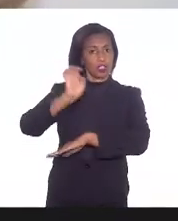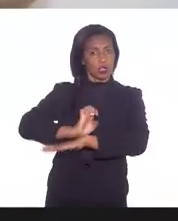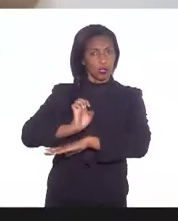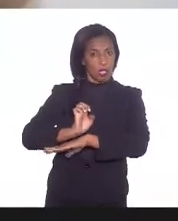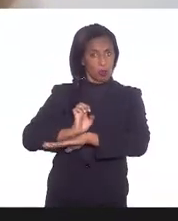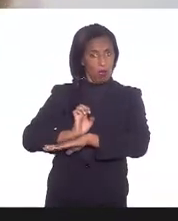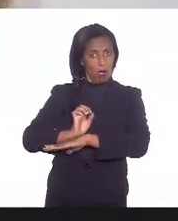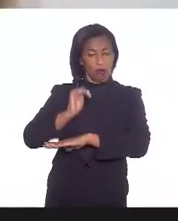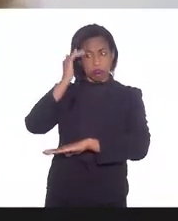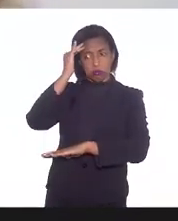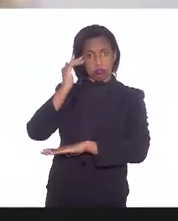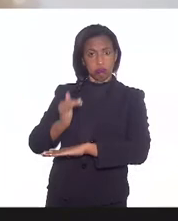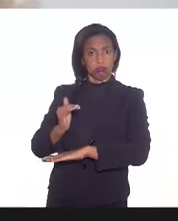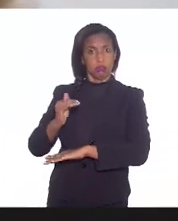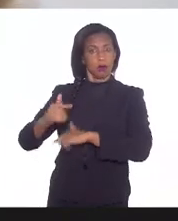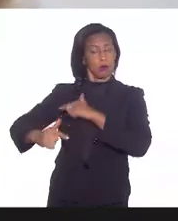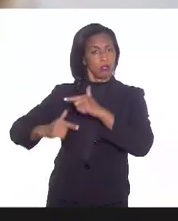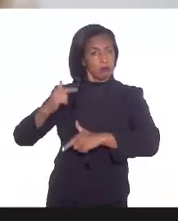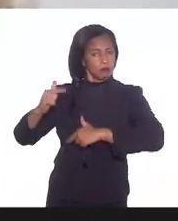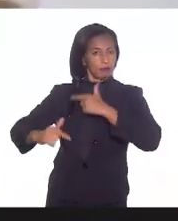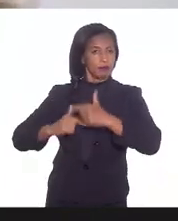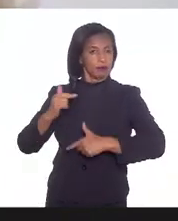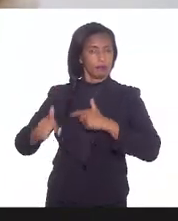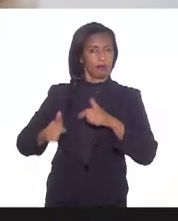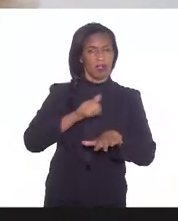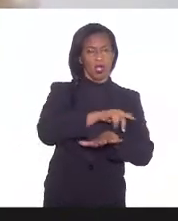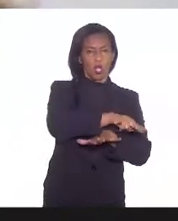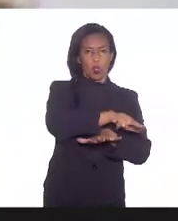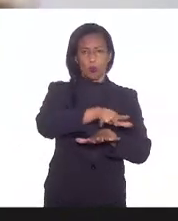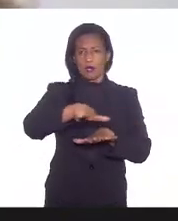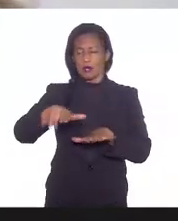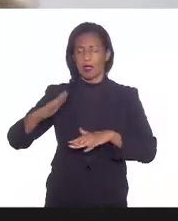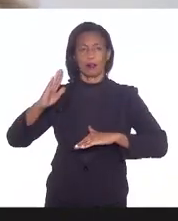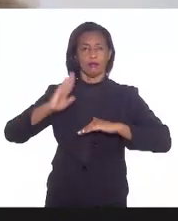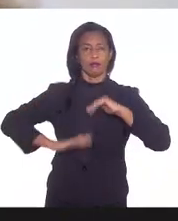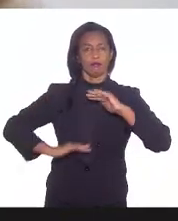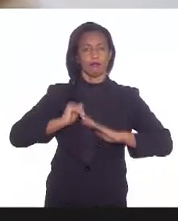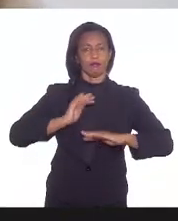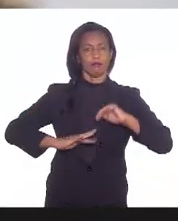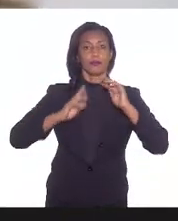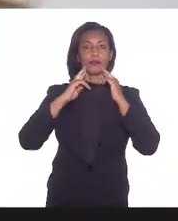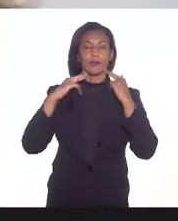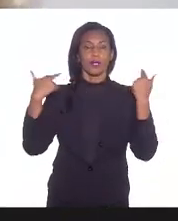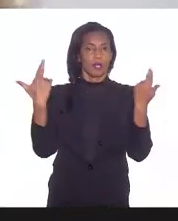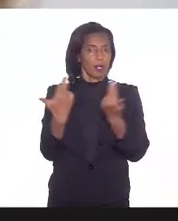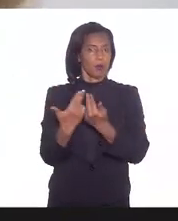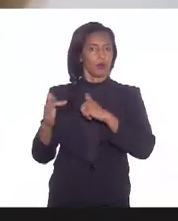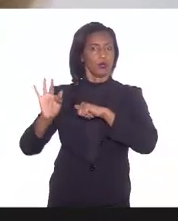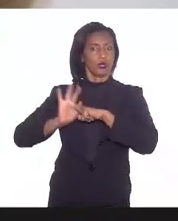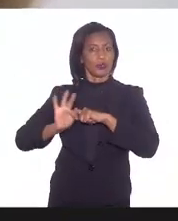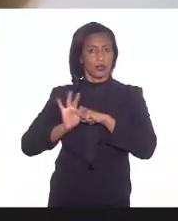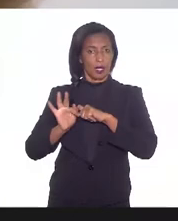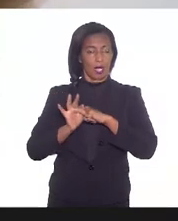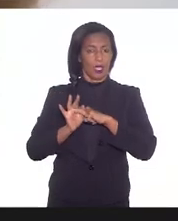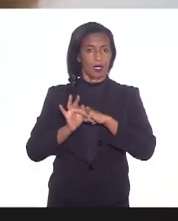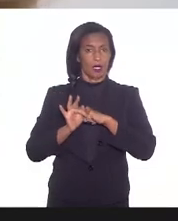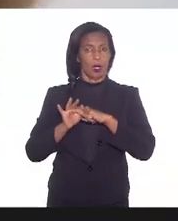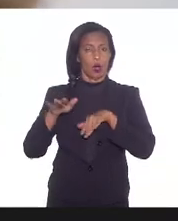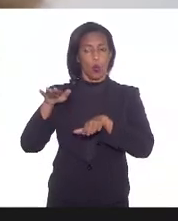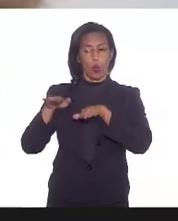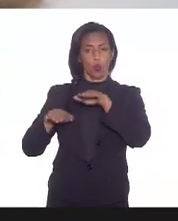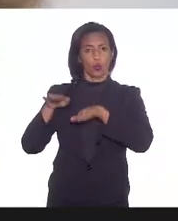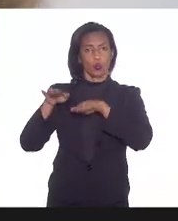respeito e uma série de capacitações e reuniões técnicas com o nível